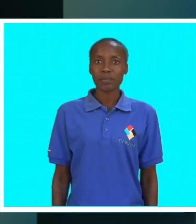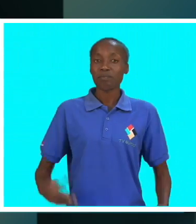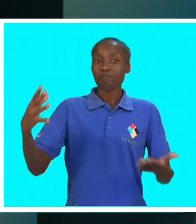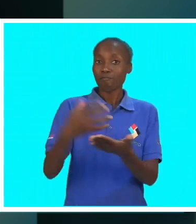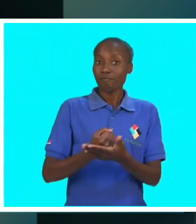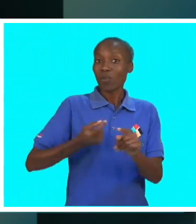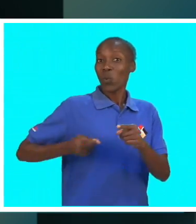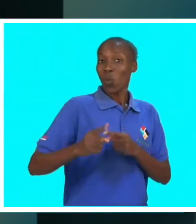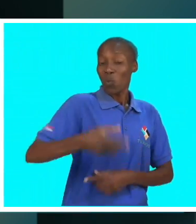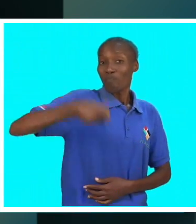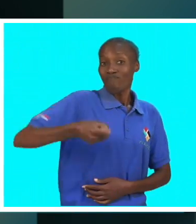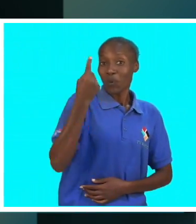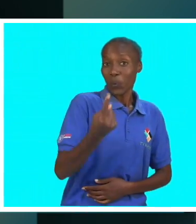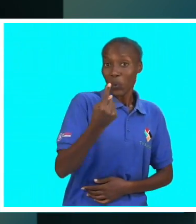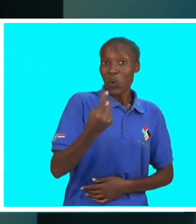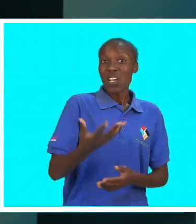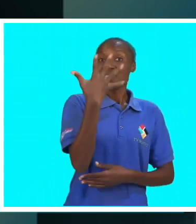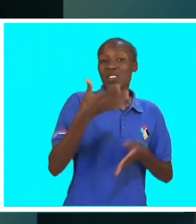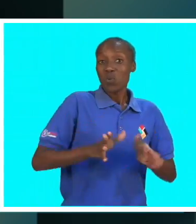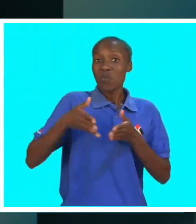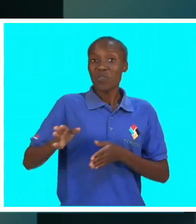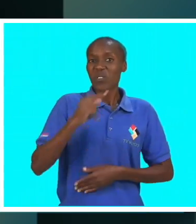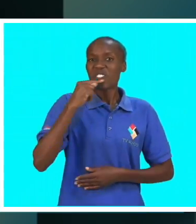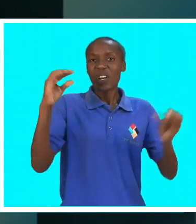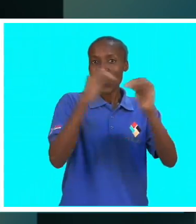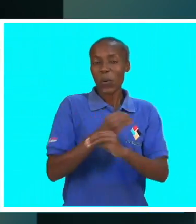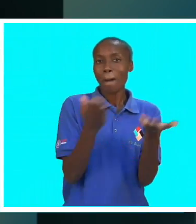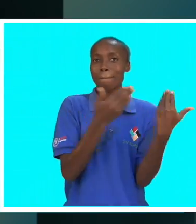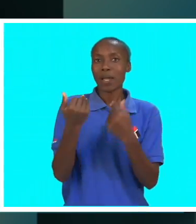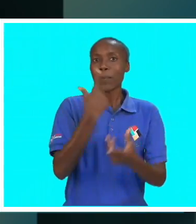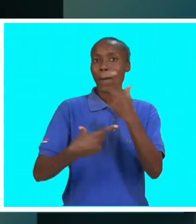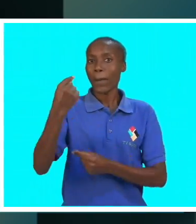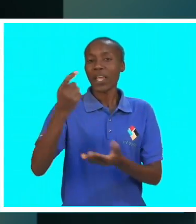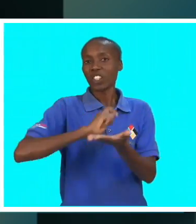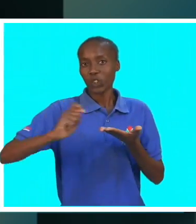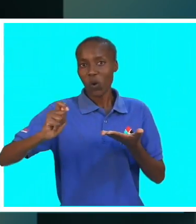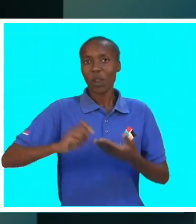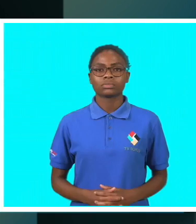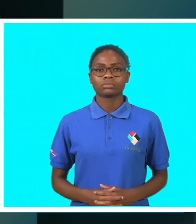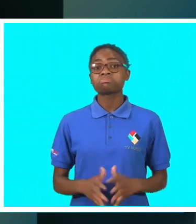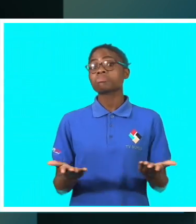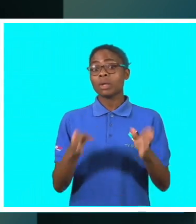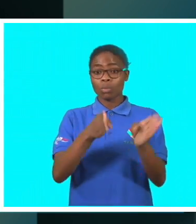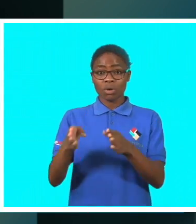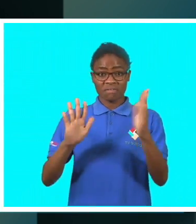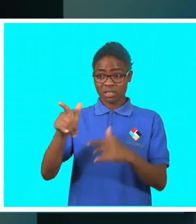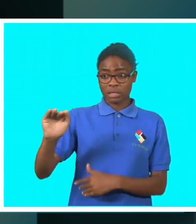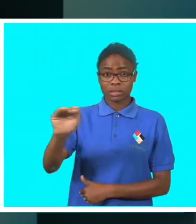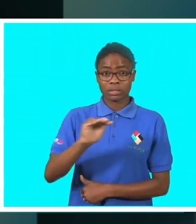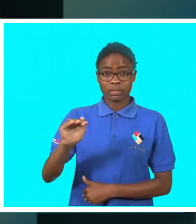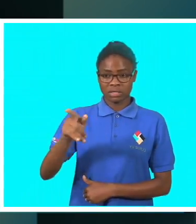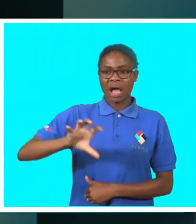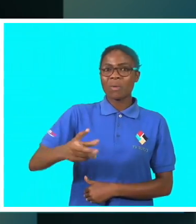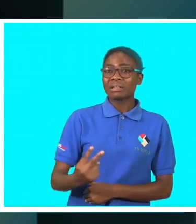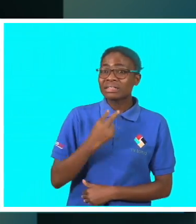conseguimos. Às vezes, só conseguimos um recipiente, o que é insuficiente para cinco crianças tomarem banho. Mesmo sem o precioso